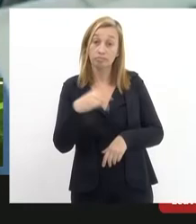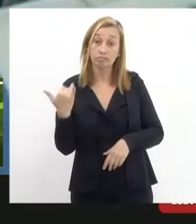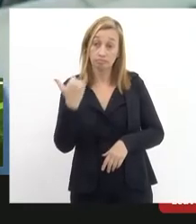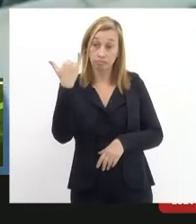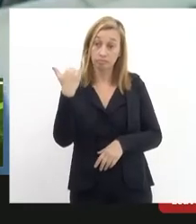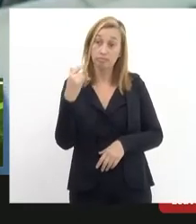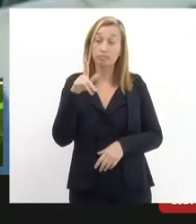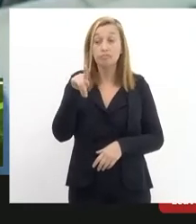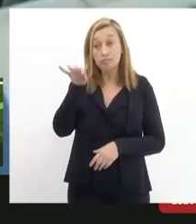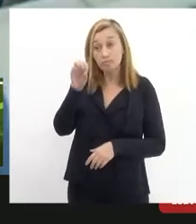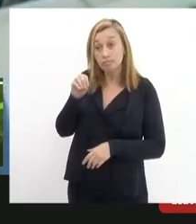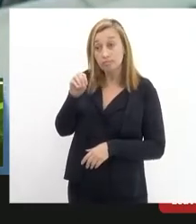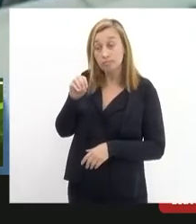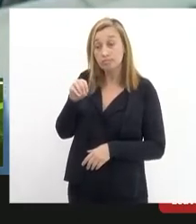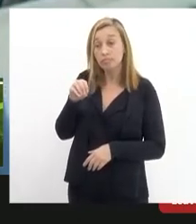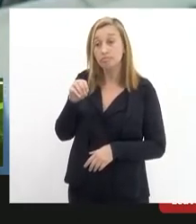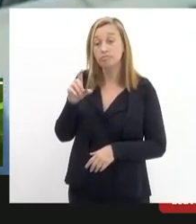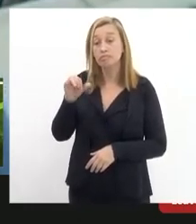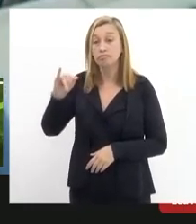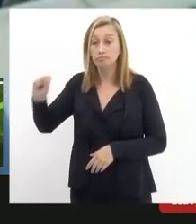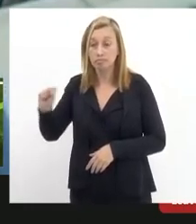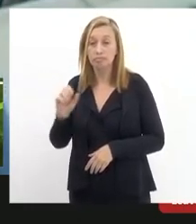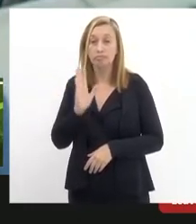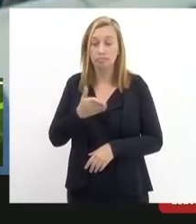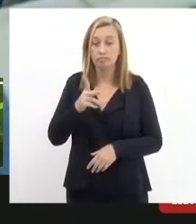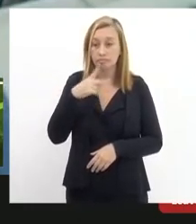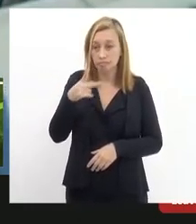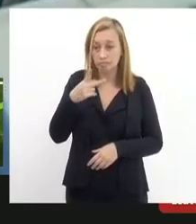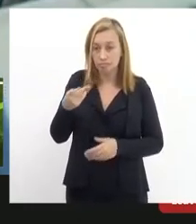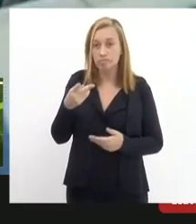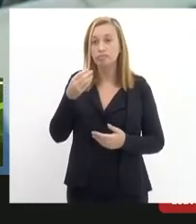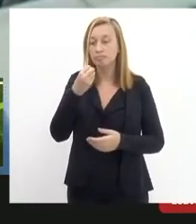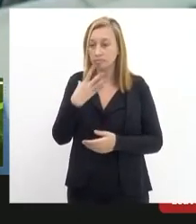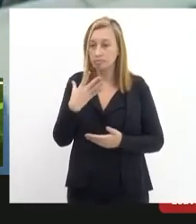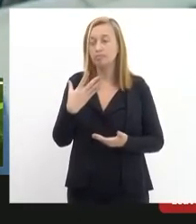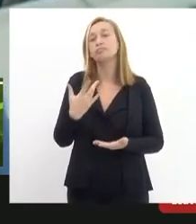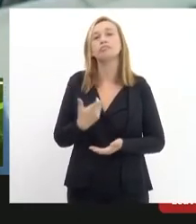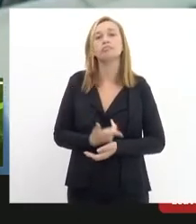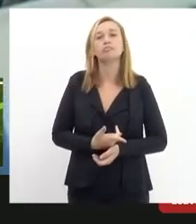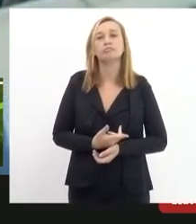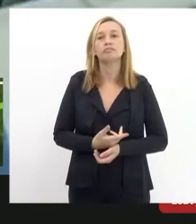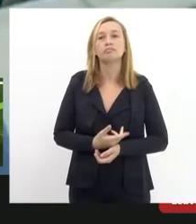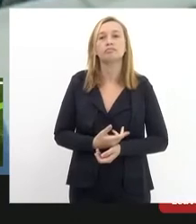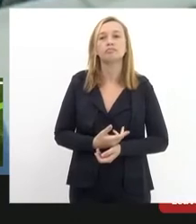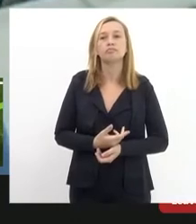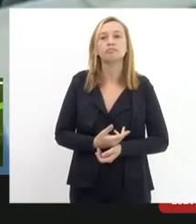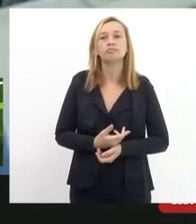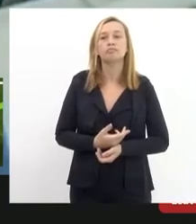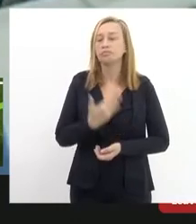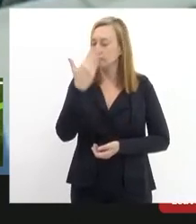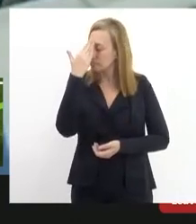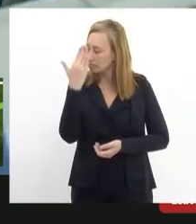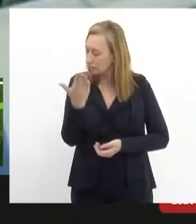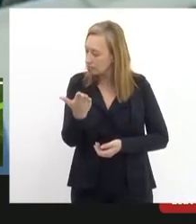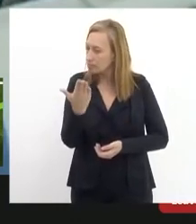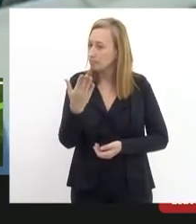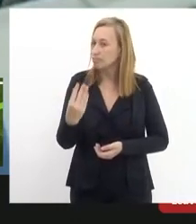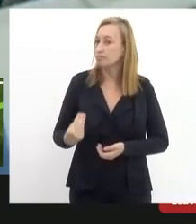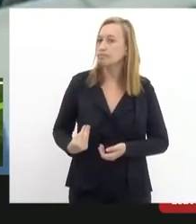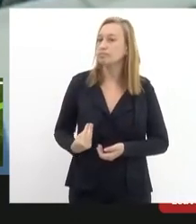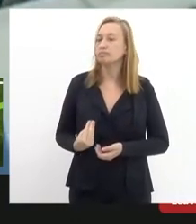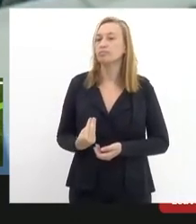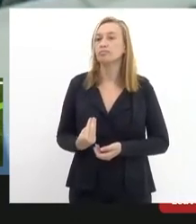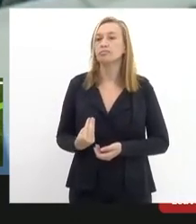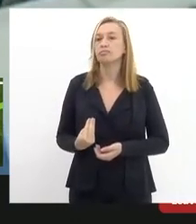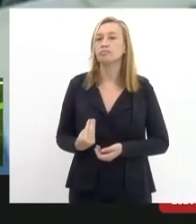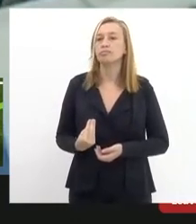Saad nosso presidente da associação de moradores levantou isso muito bem assim agradecemos muito a participação da